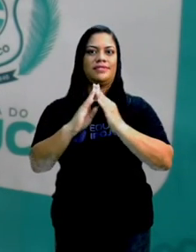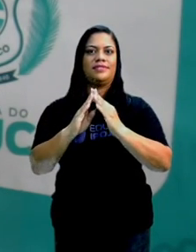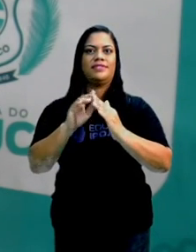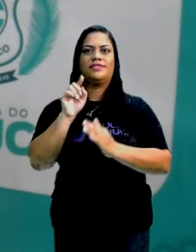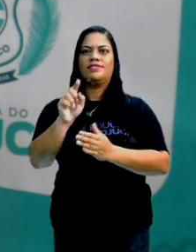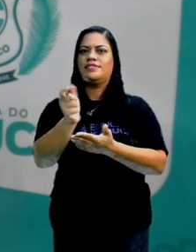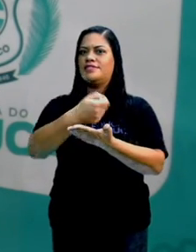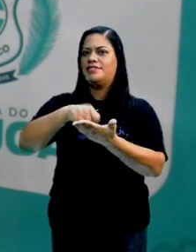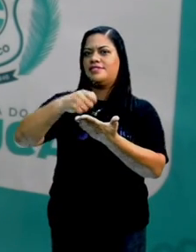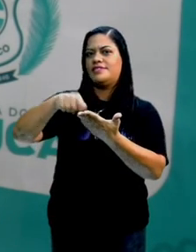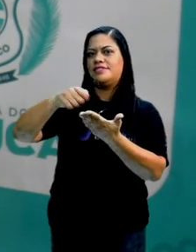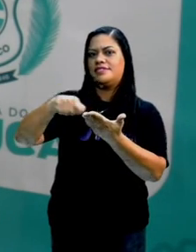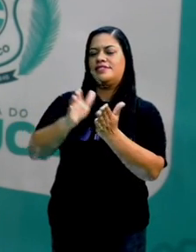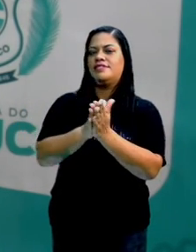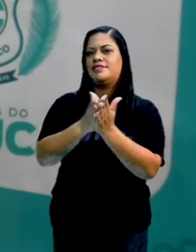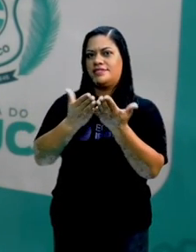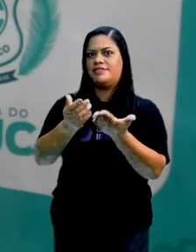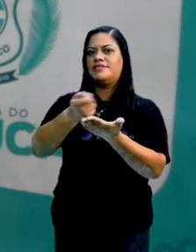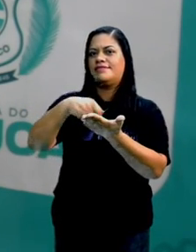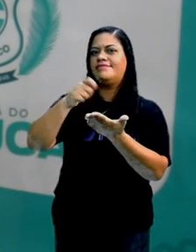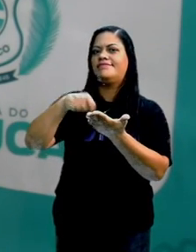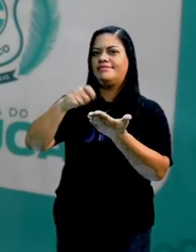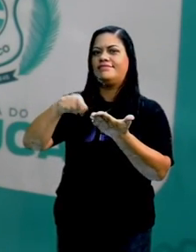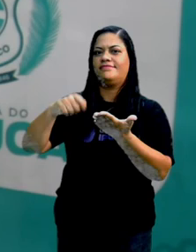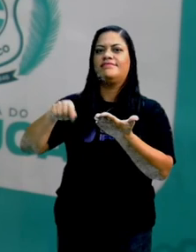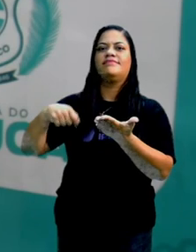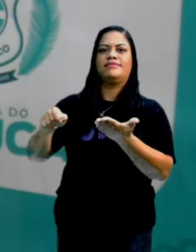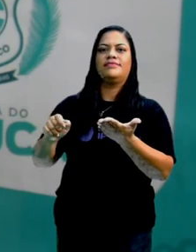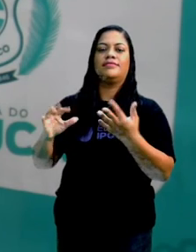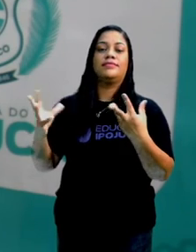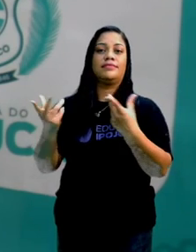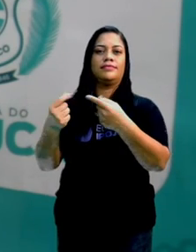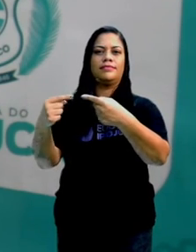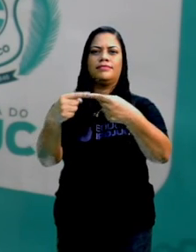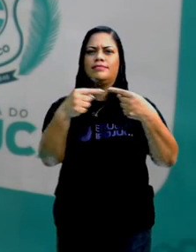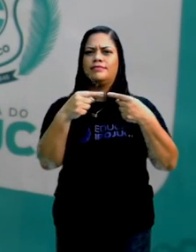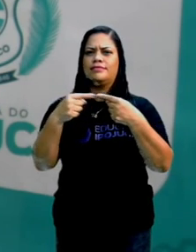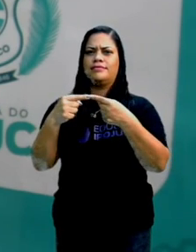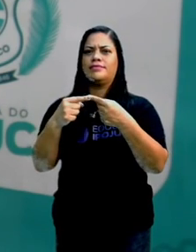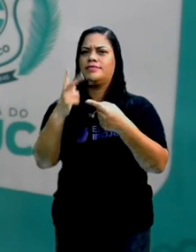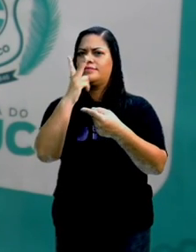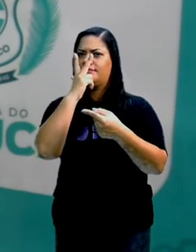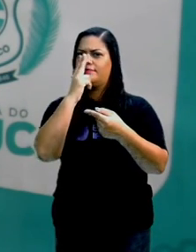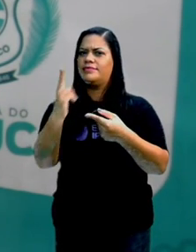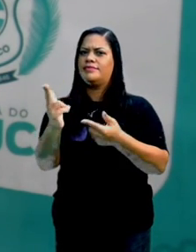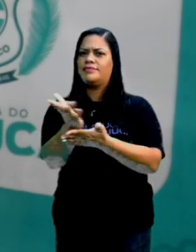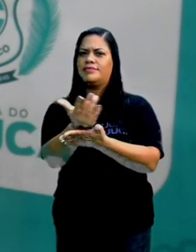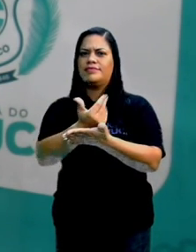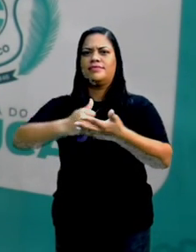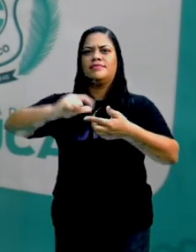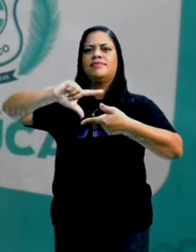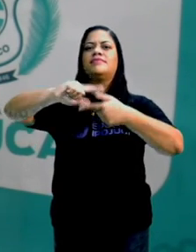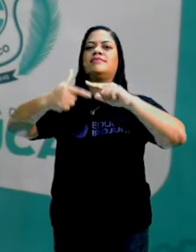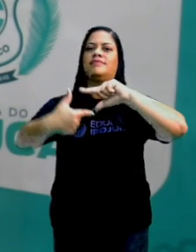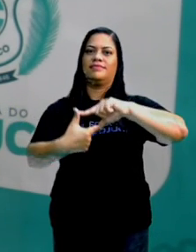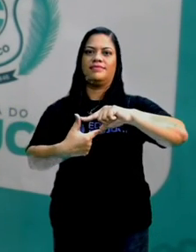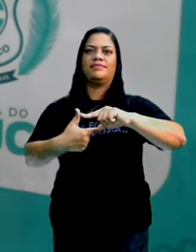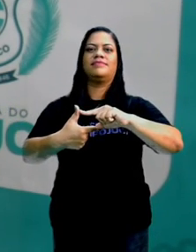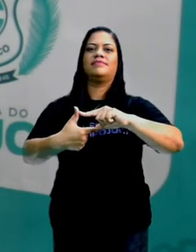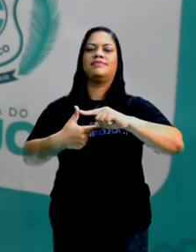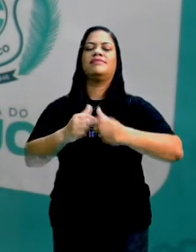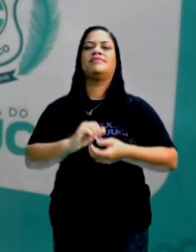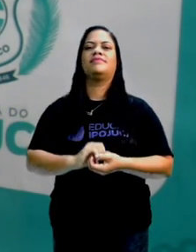escrever no seu caderno, relacionar tudo que se parece com as figuras geométricas planas.